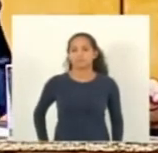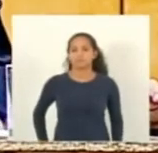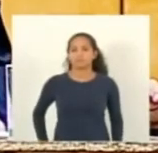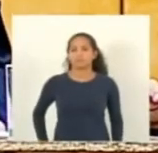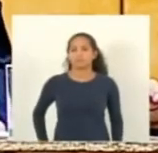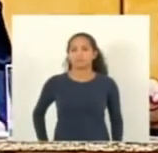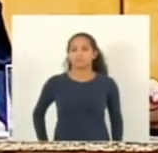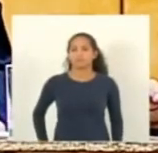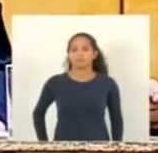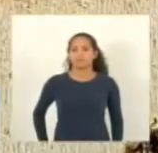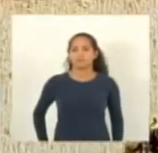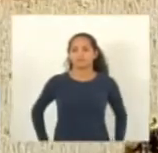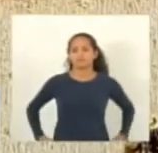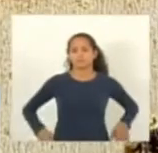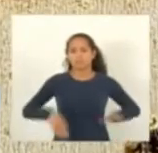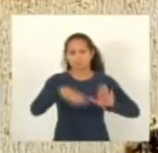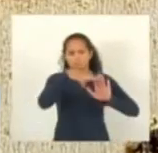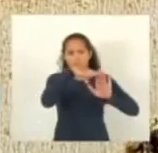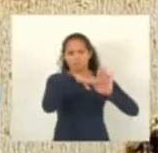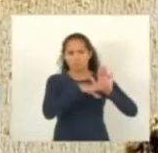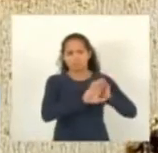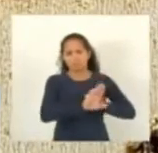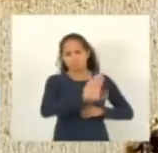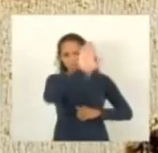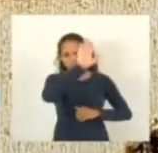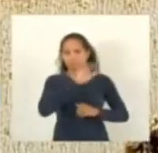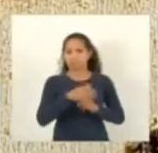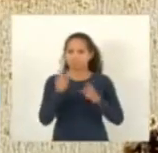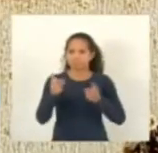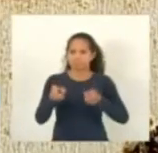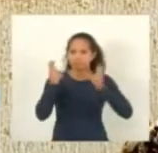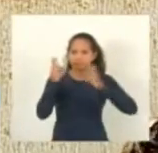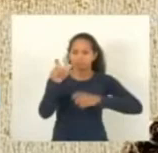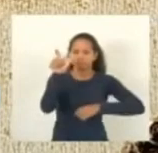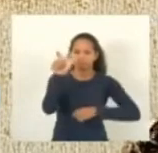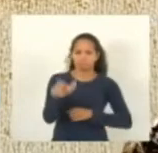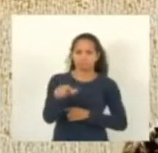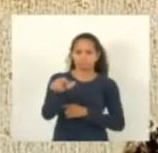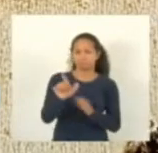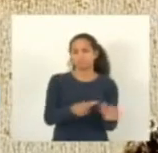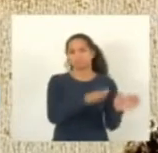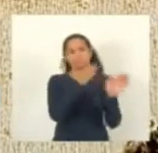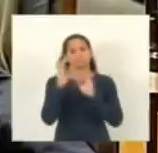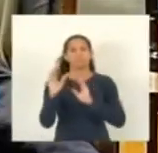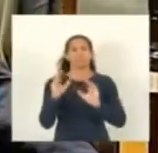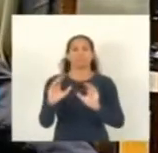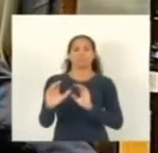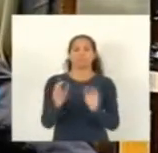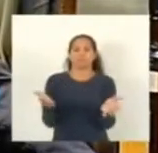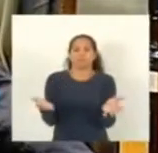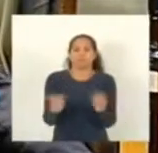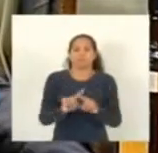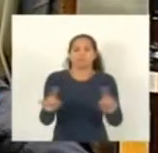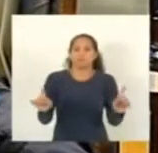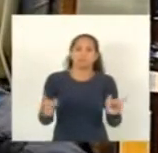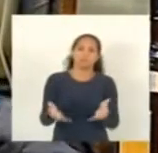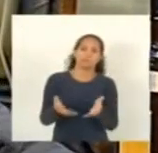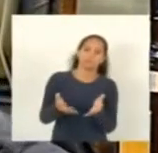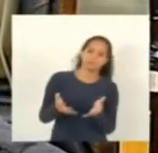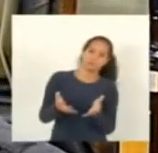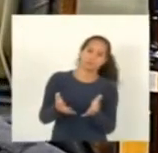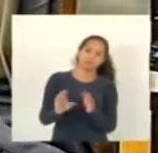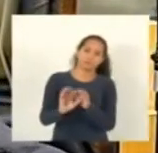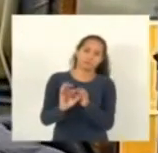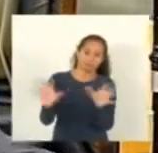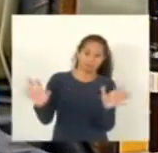eu observei que pela ordem pela ordem eu percebo que vossa excelência já passou para a fase das comunicações mas eu queria com a quiescência do